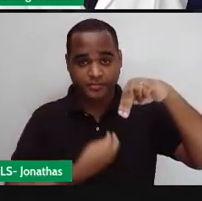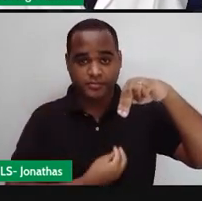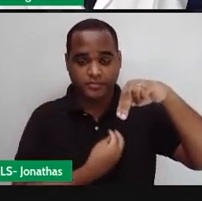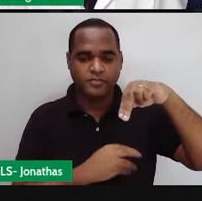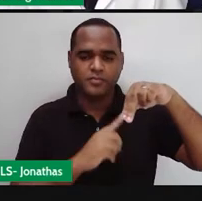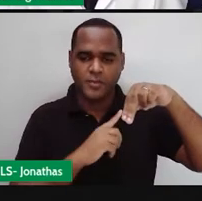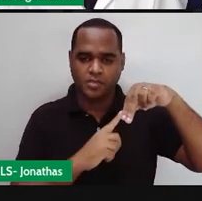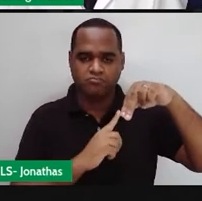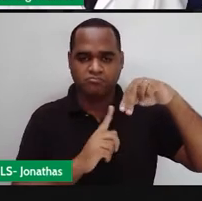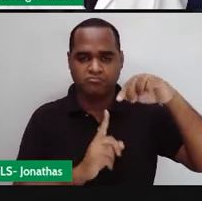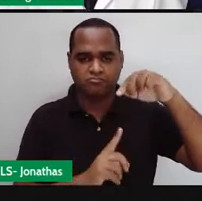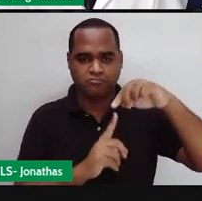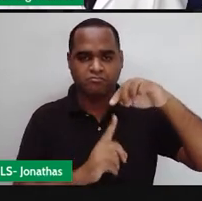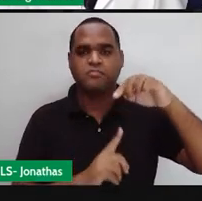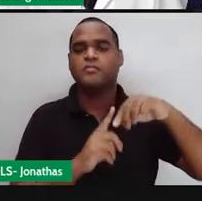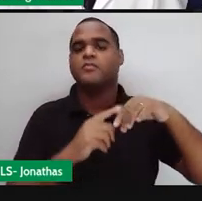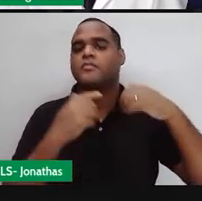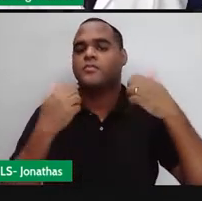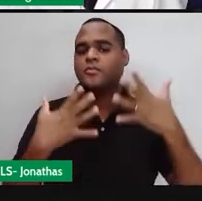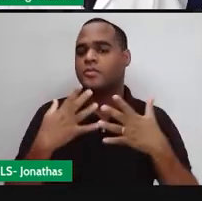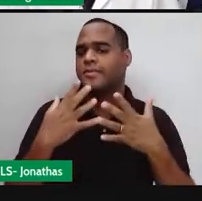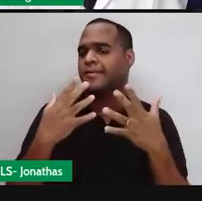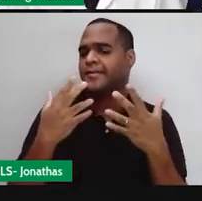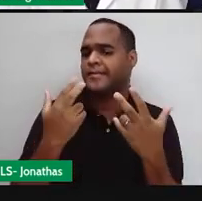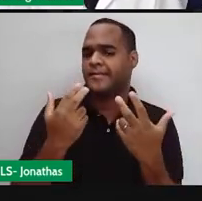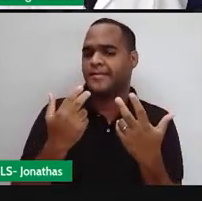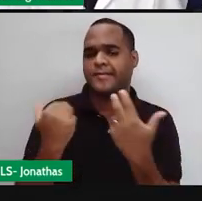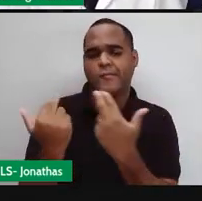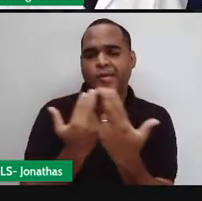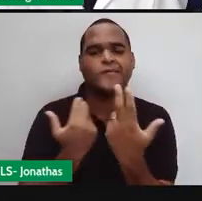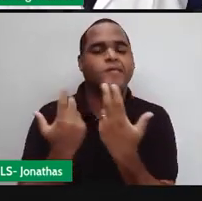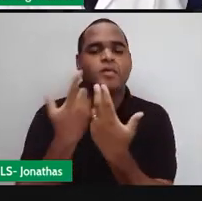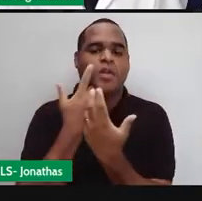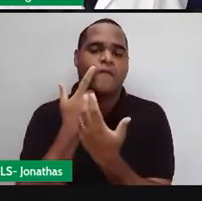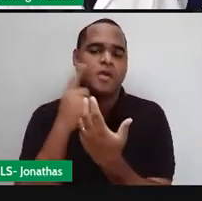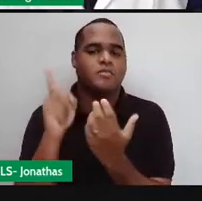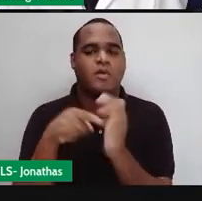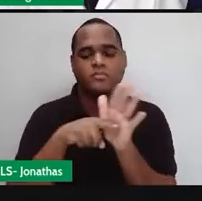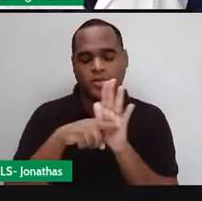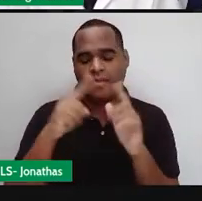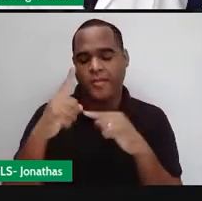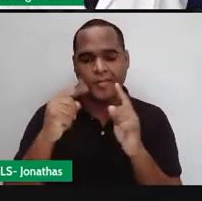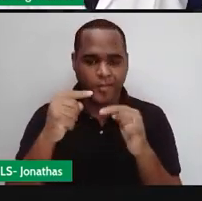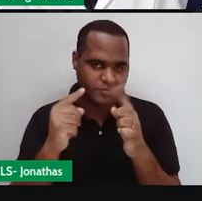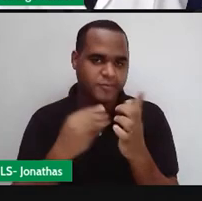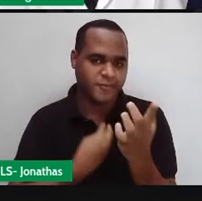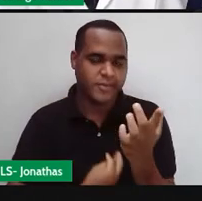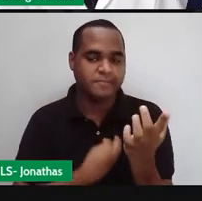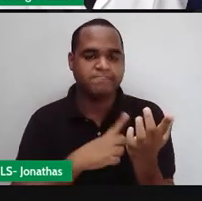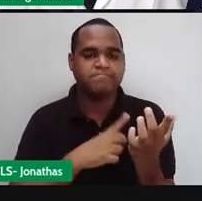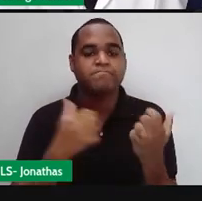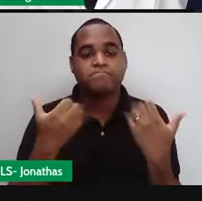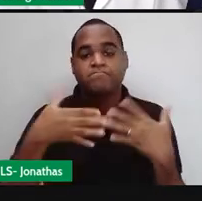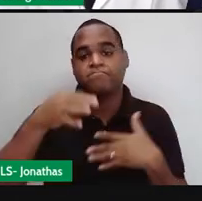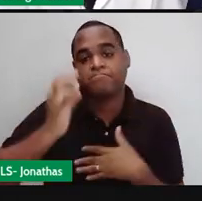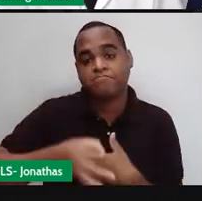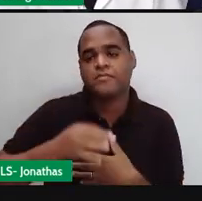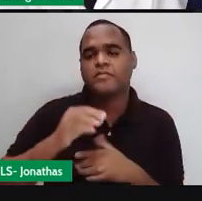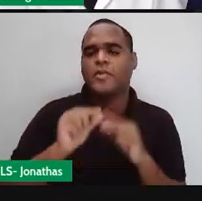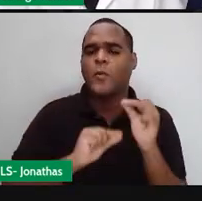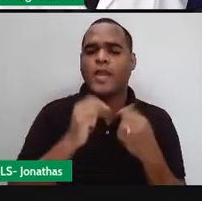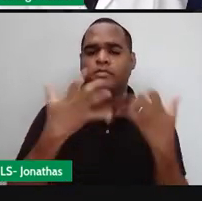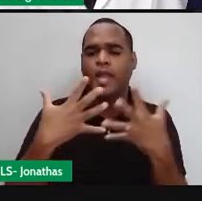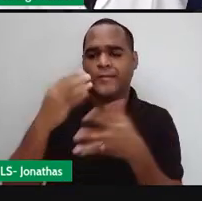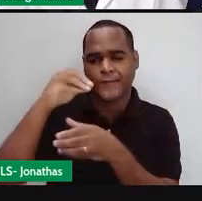aqui desse ladinho, tá? E da mesma forma se a gente for analisar ali no quadrado, certo? E o que são os ângulos